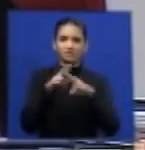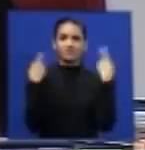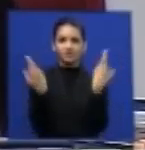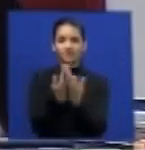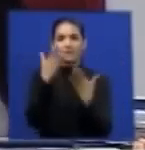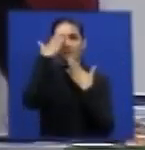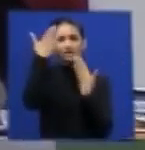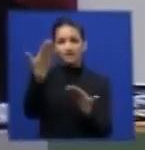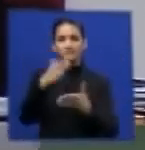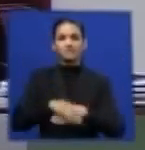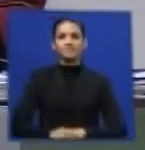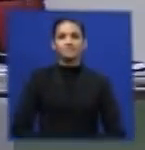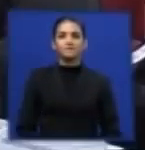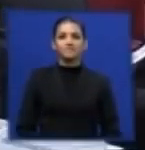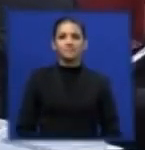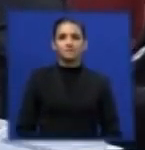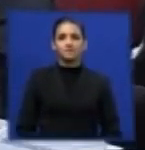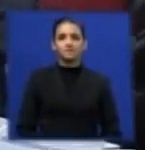audiência muito obrigada